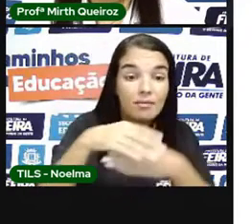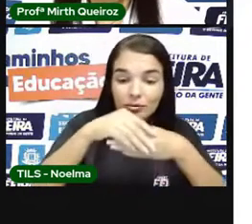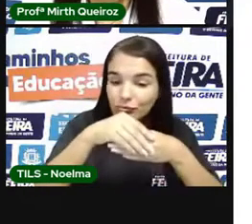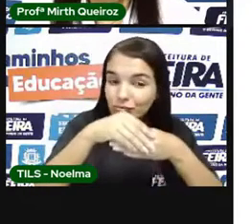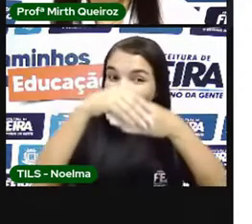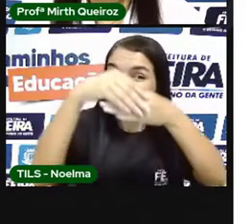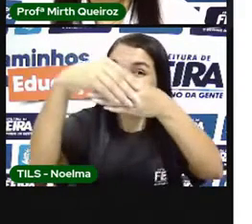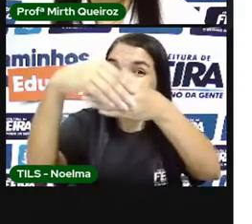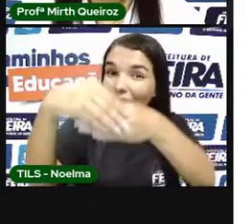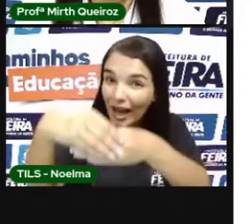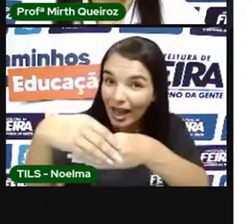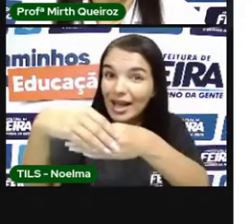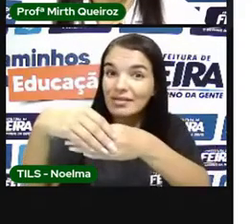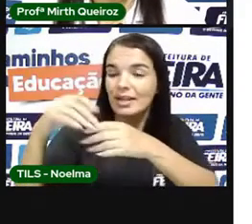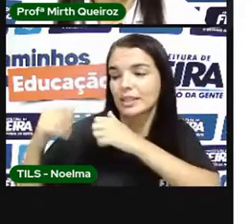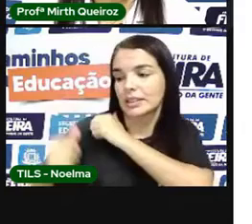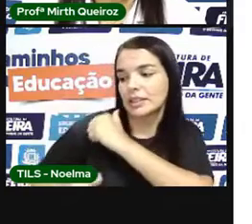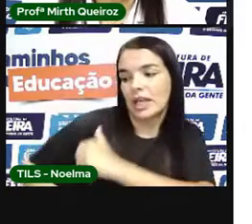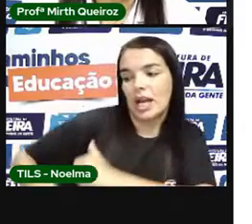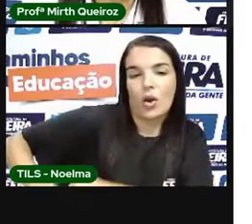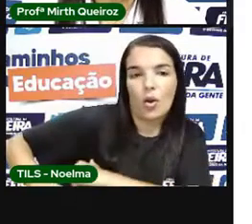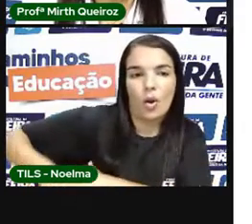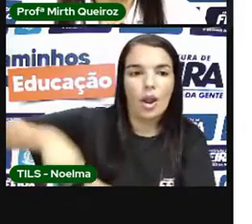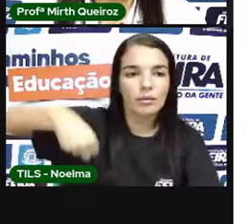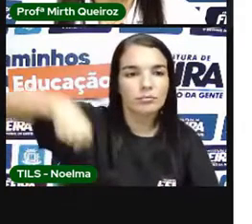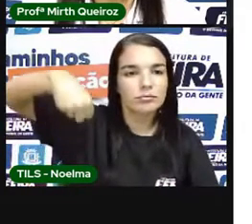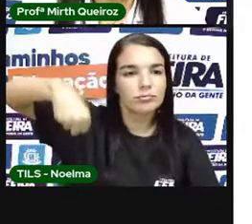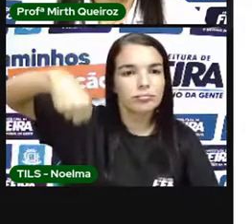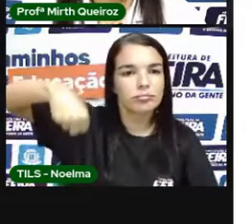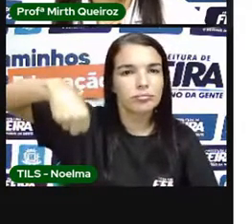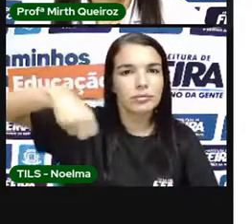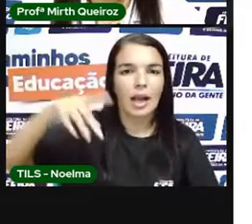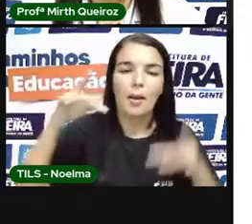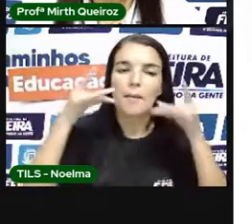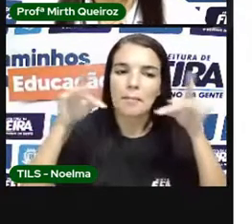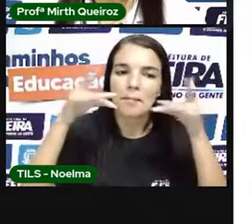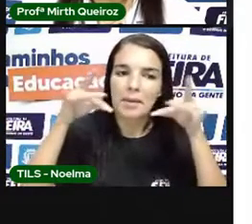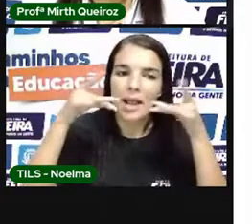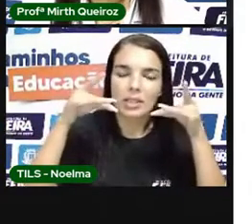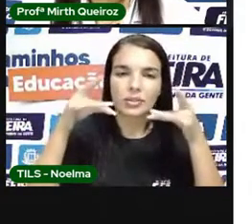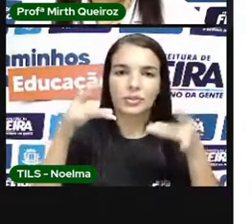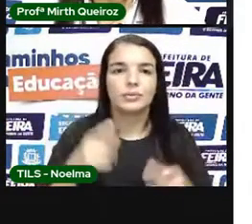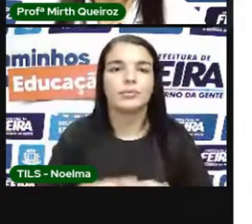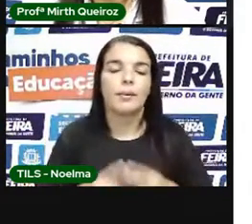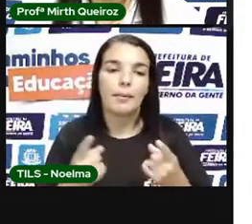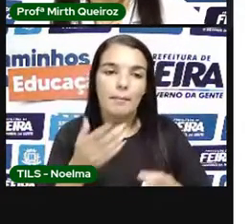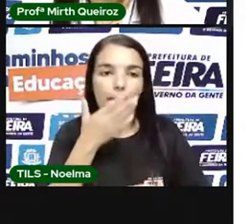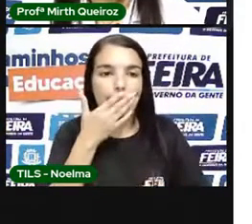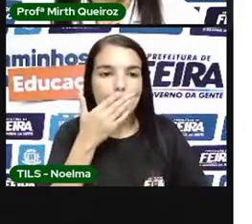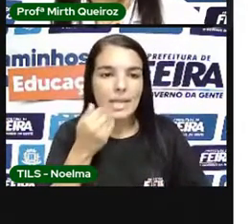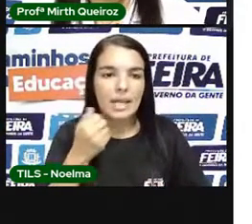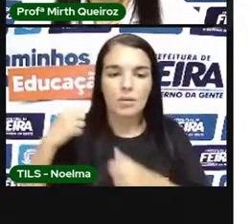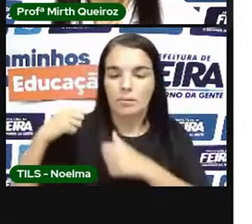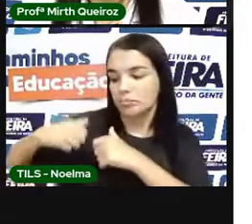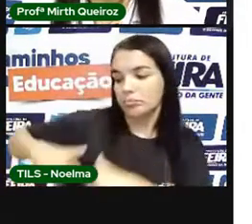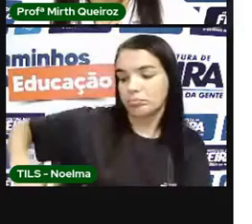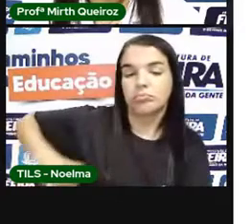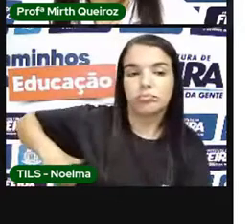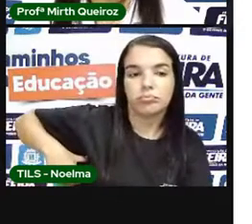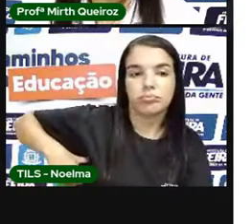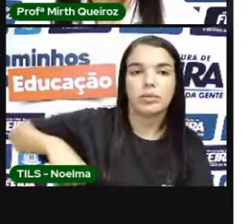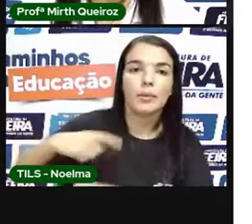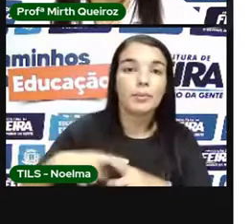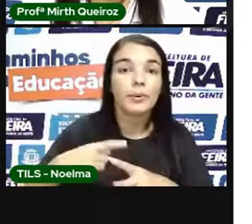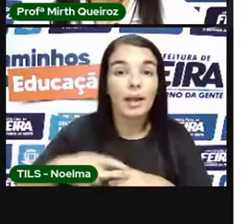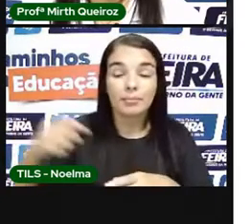ela adota Uma sacola ecológica Ao invés De utilizar Cada vez que você Vai ali no mercado Mais sacolas E mais sacolas E